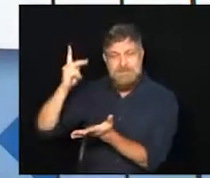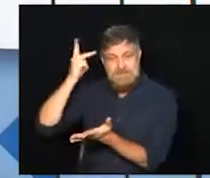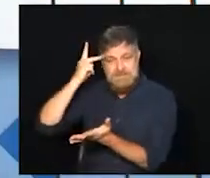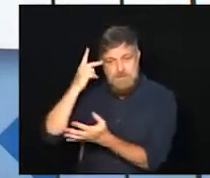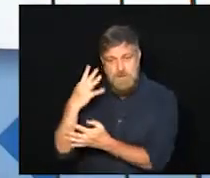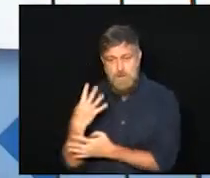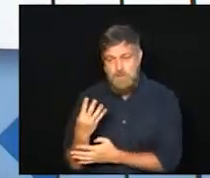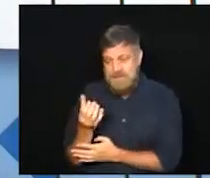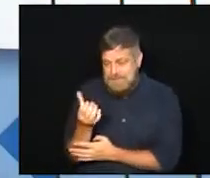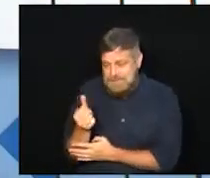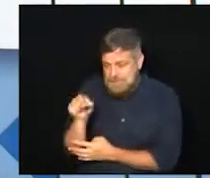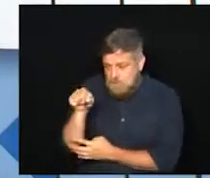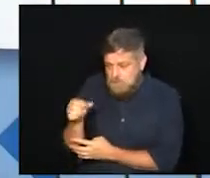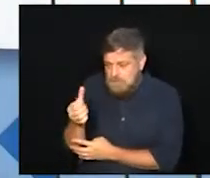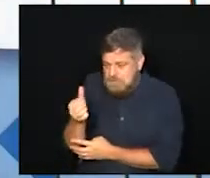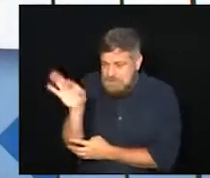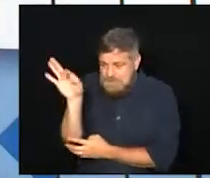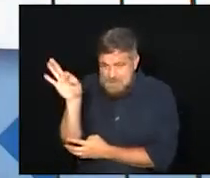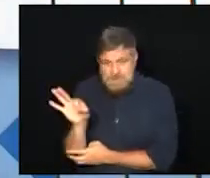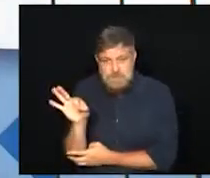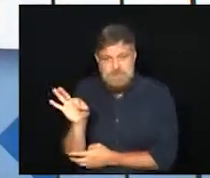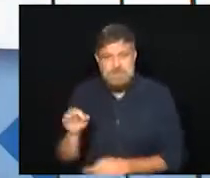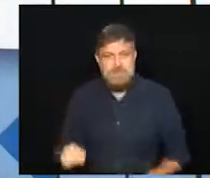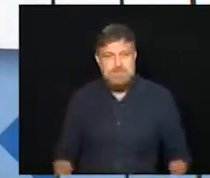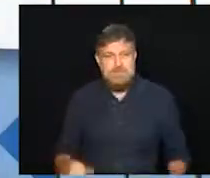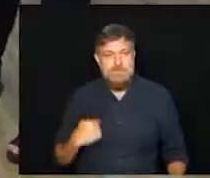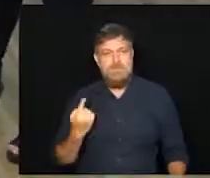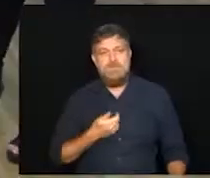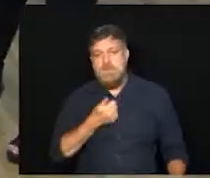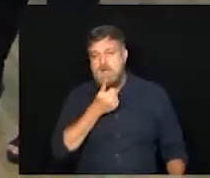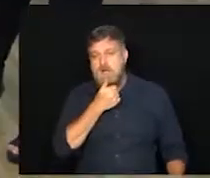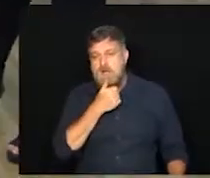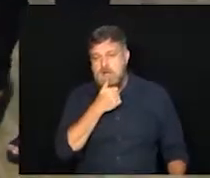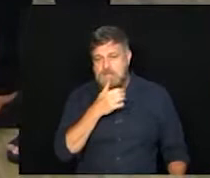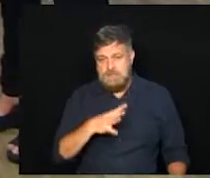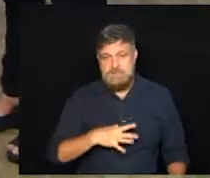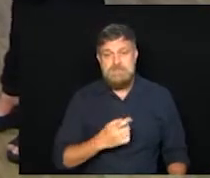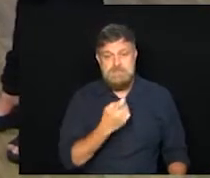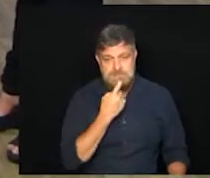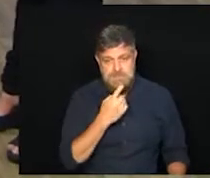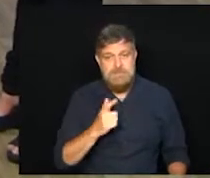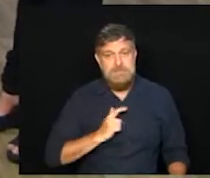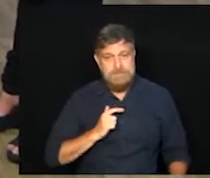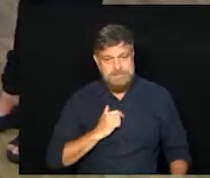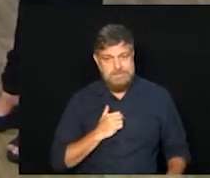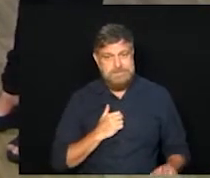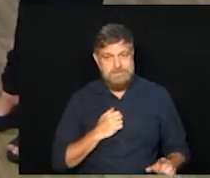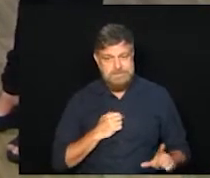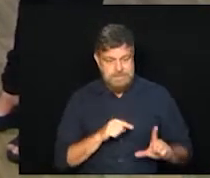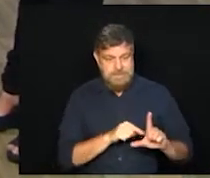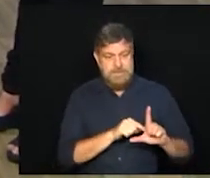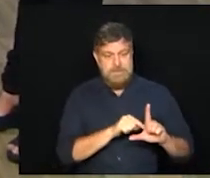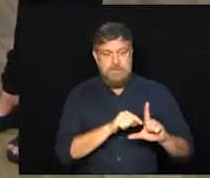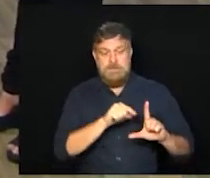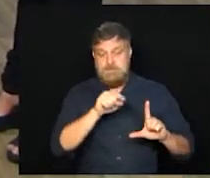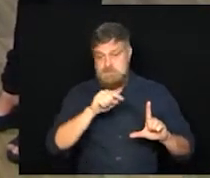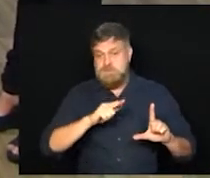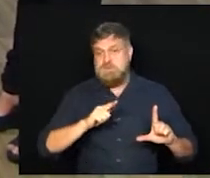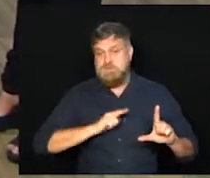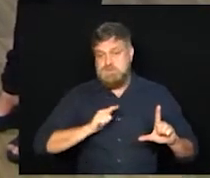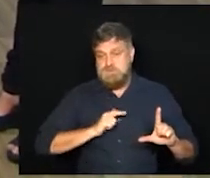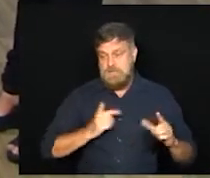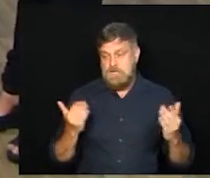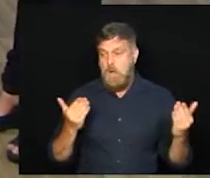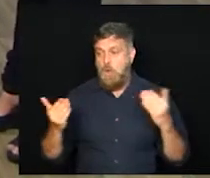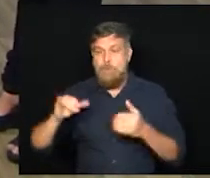,6%, Gabriel. Então a gente, ainda Campinas, está bem acima da taxa do estado, mas a